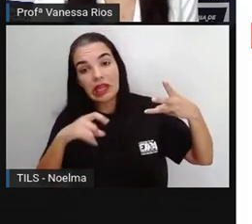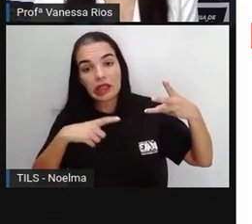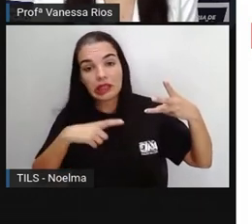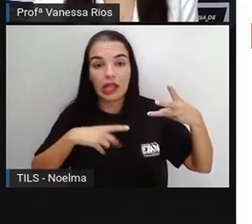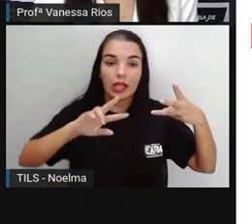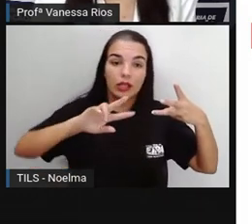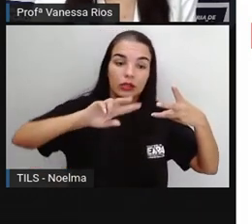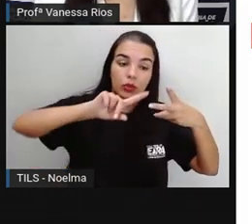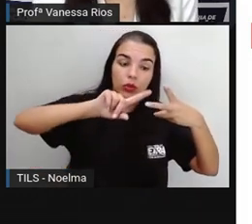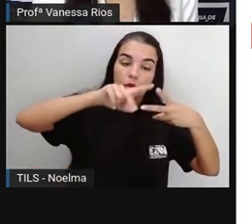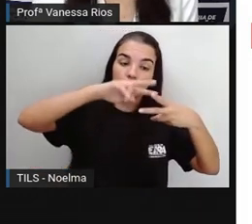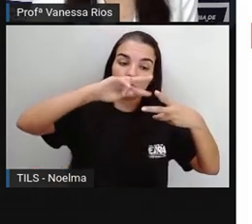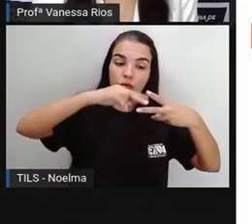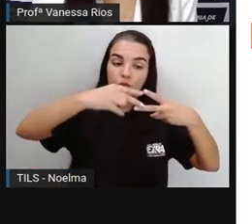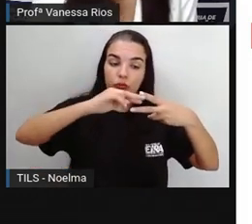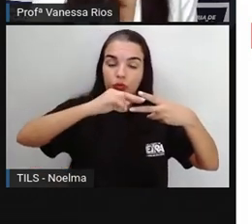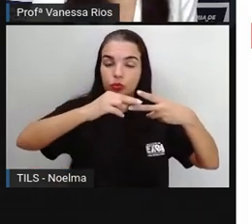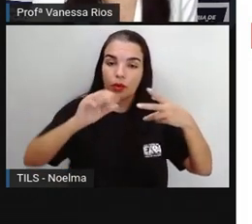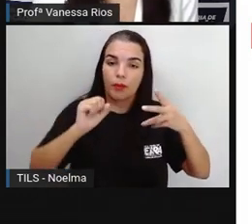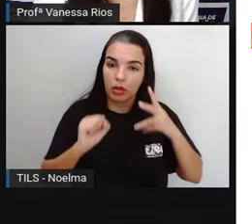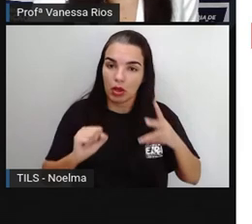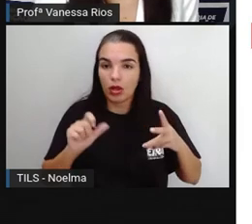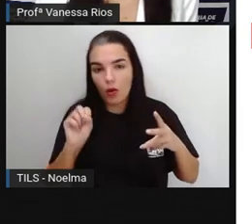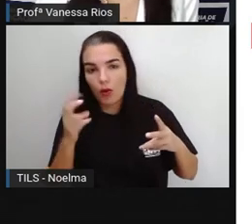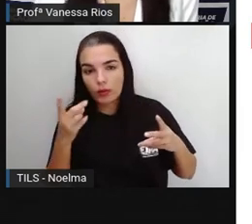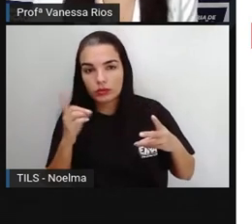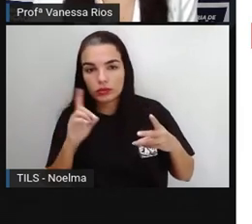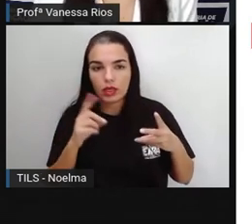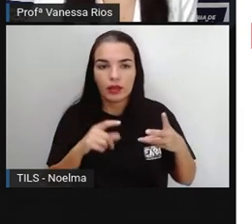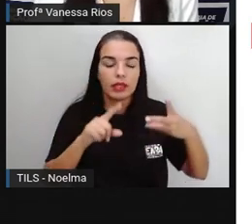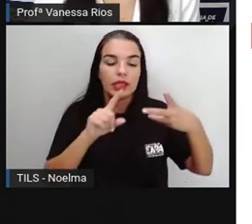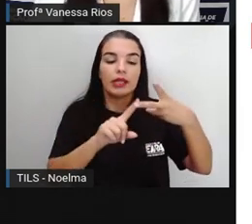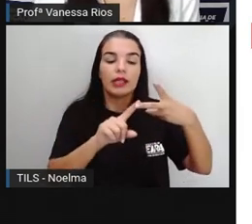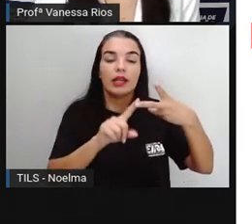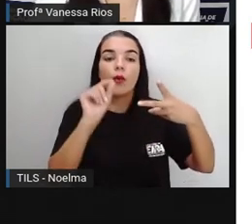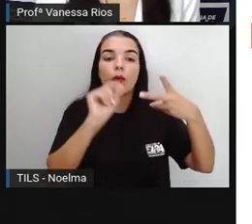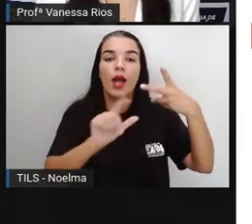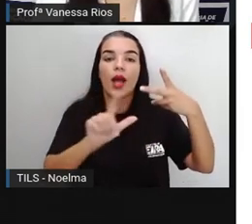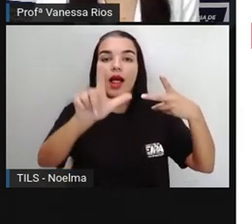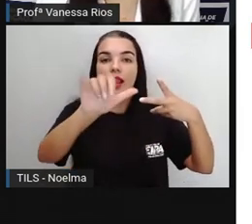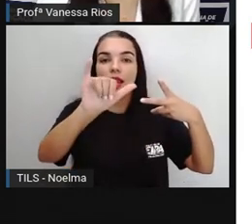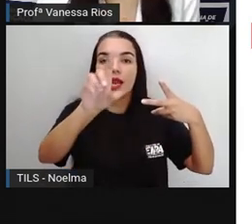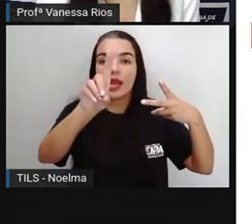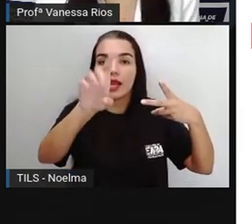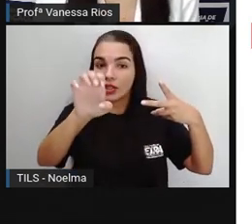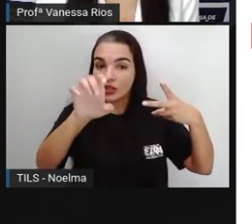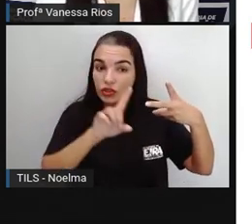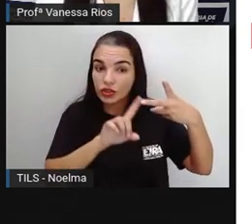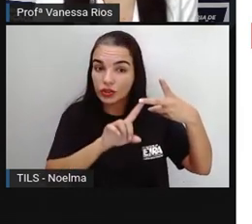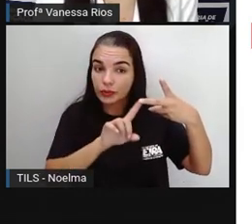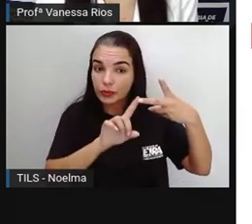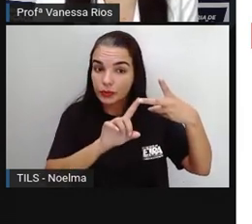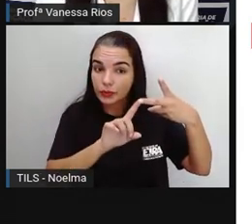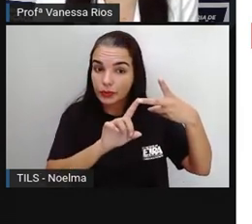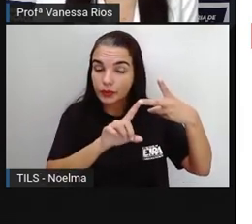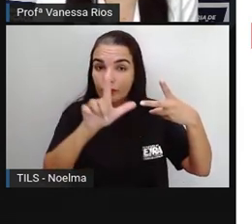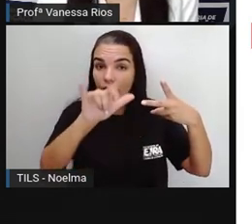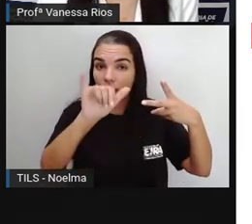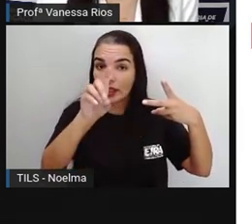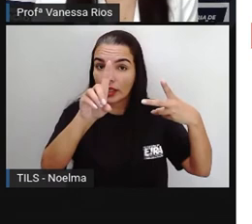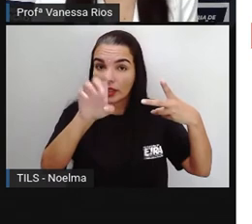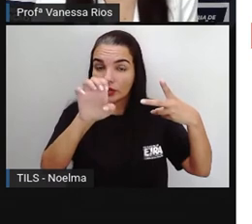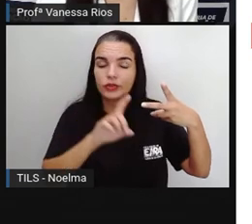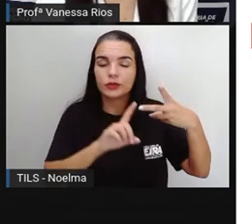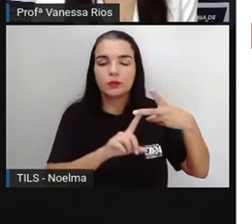vai complementar as informações do título. A gente tem também como estrutura importante, uma das estruturas principais